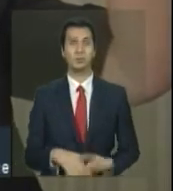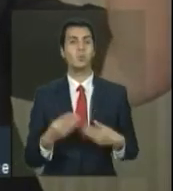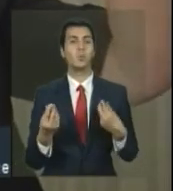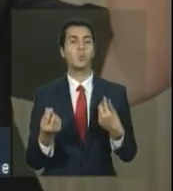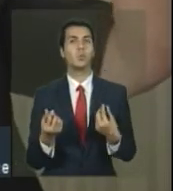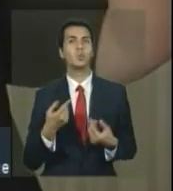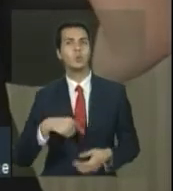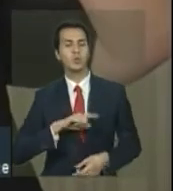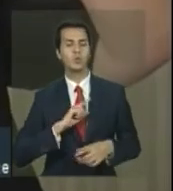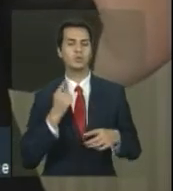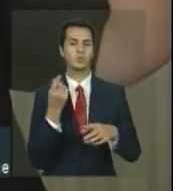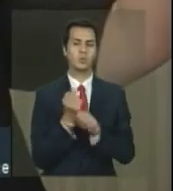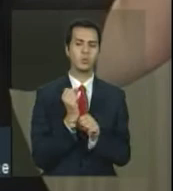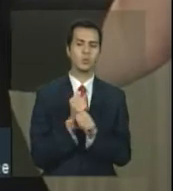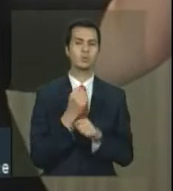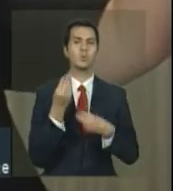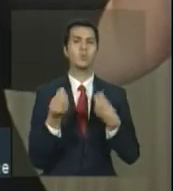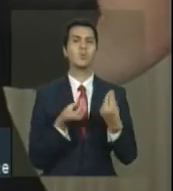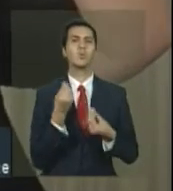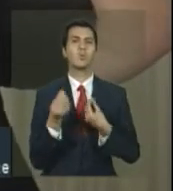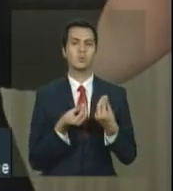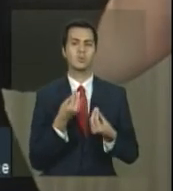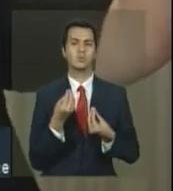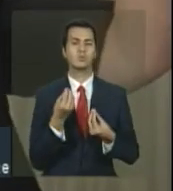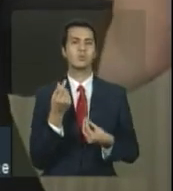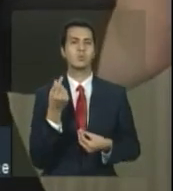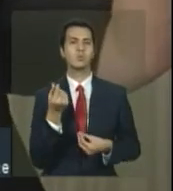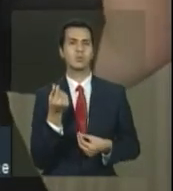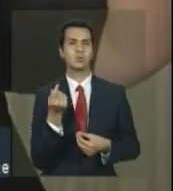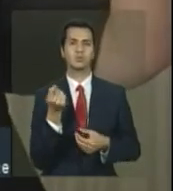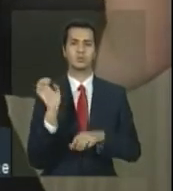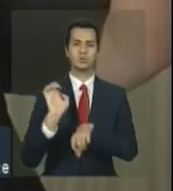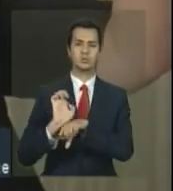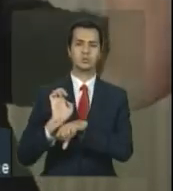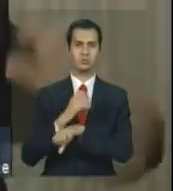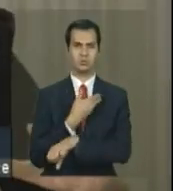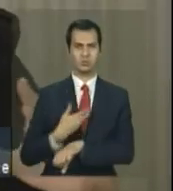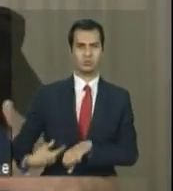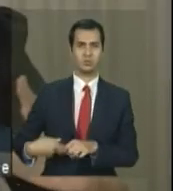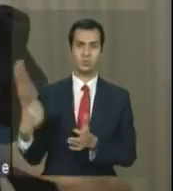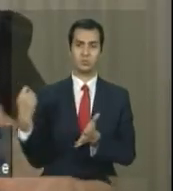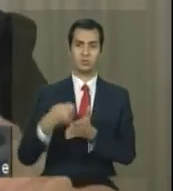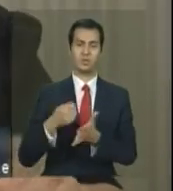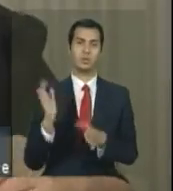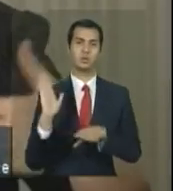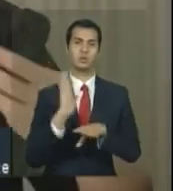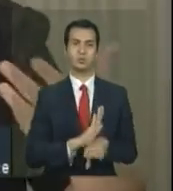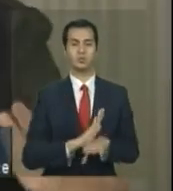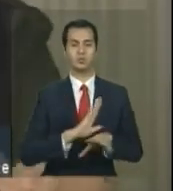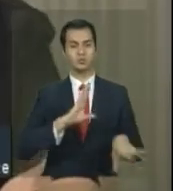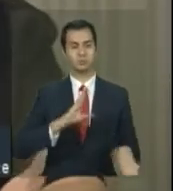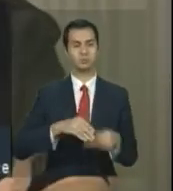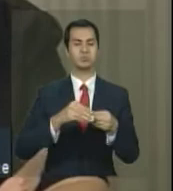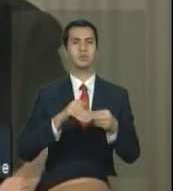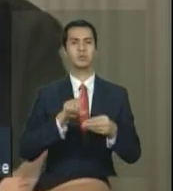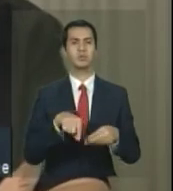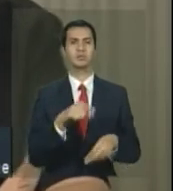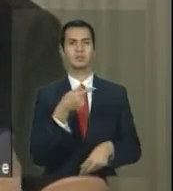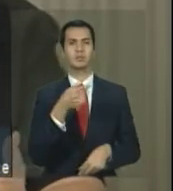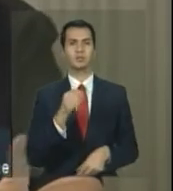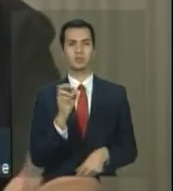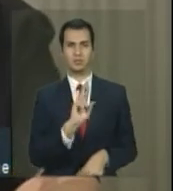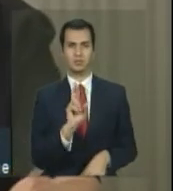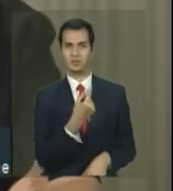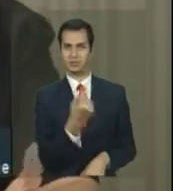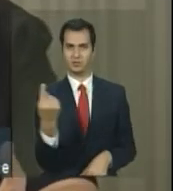completar para fechar o hiato, ou seja, para chegar nos R 70,00 per capita. Essa é a proposta que, em geral, a gente